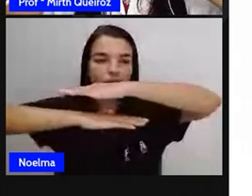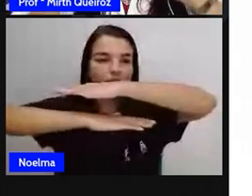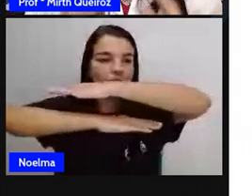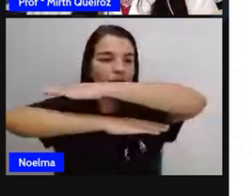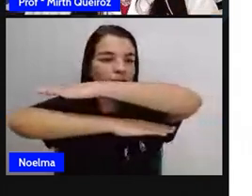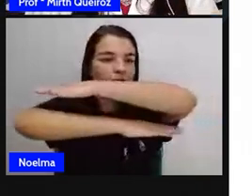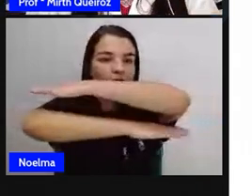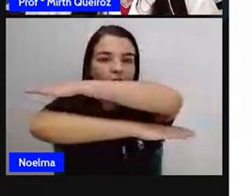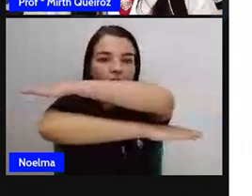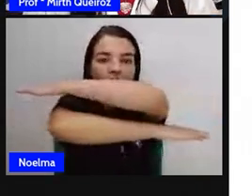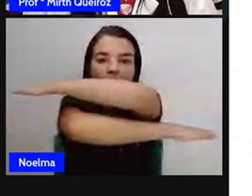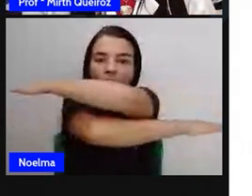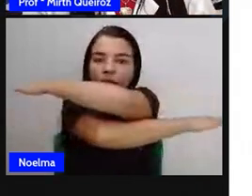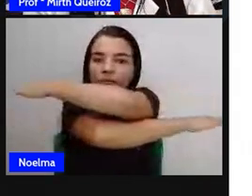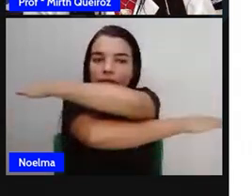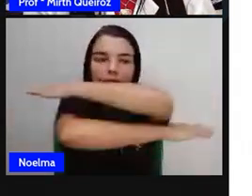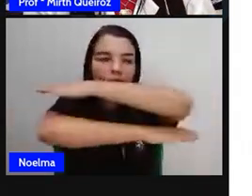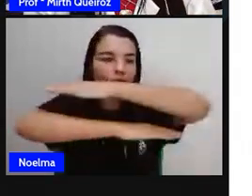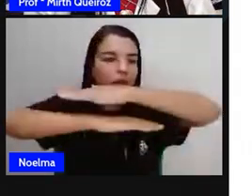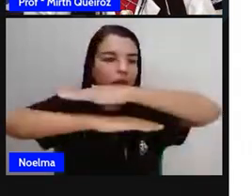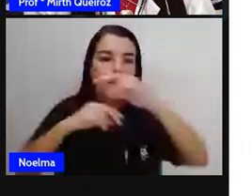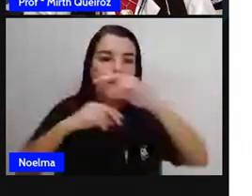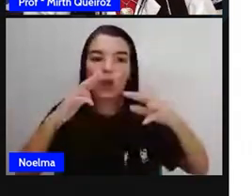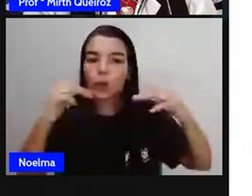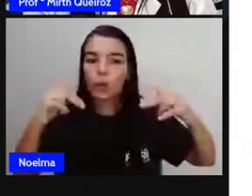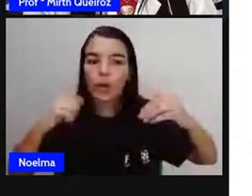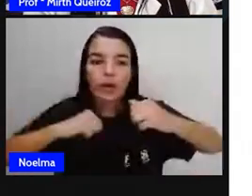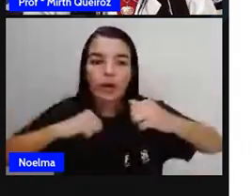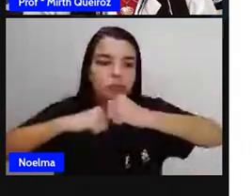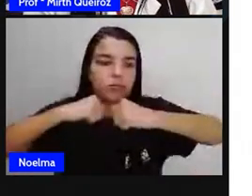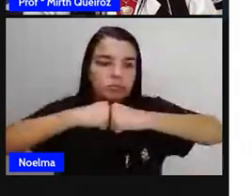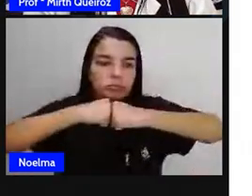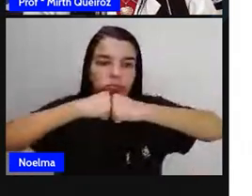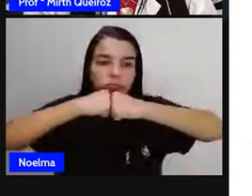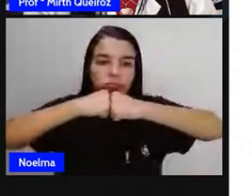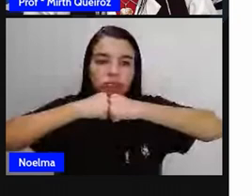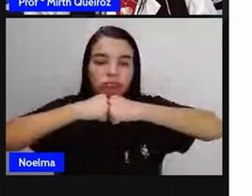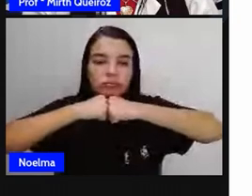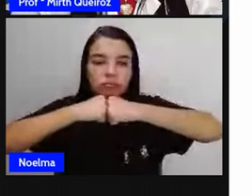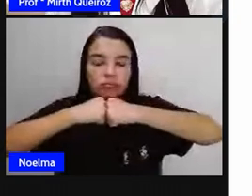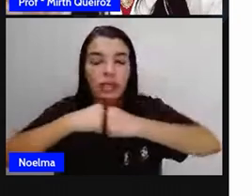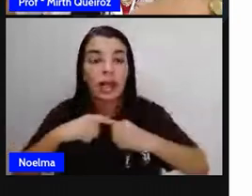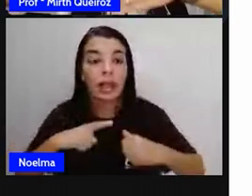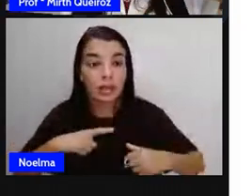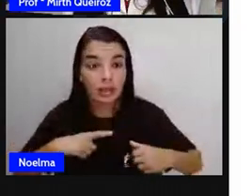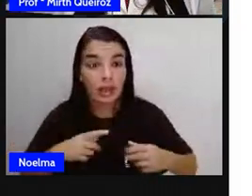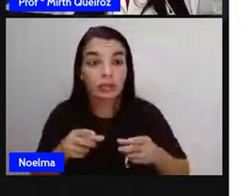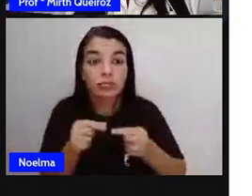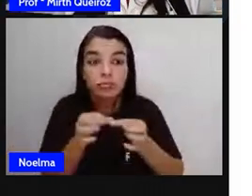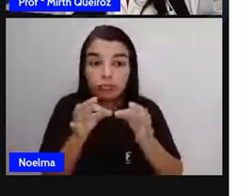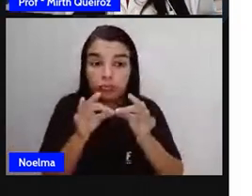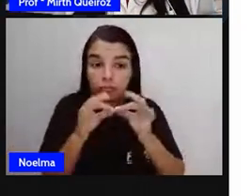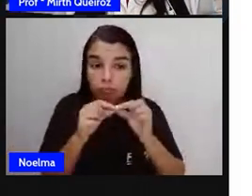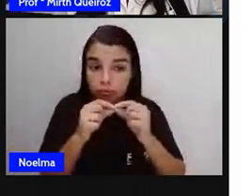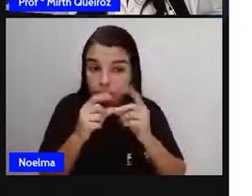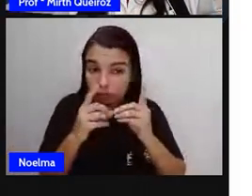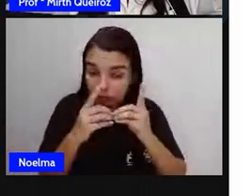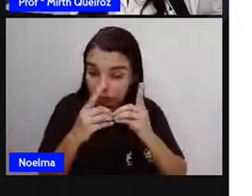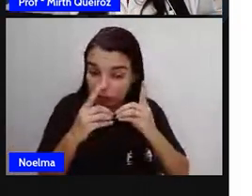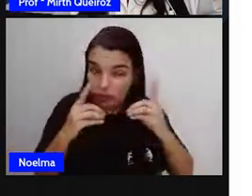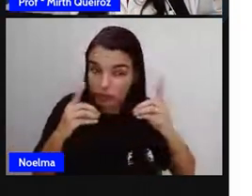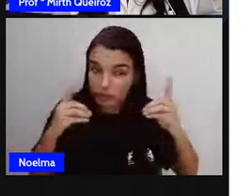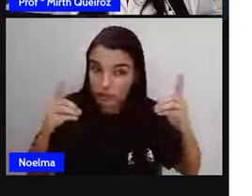elas nunca vão apresentar um ponto em comum. Possuem a mesma distância entre elas, ó. A mesma